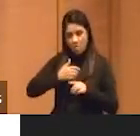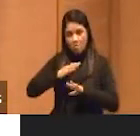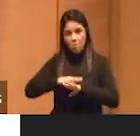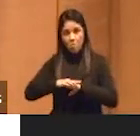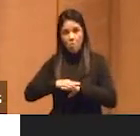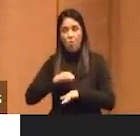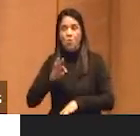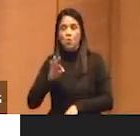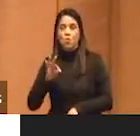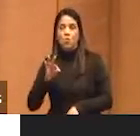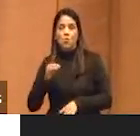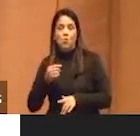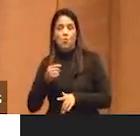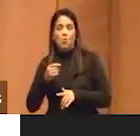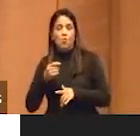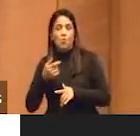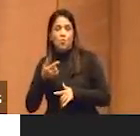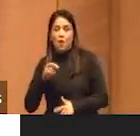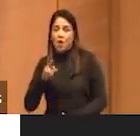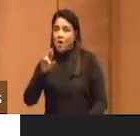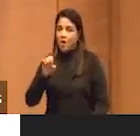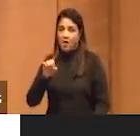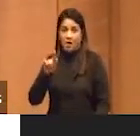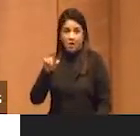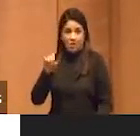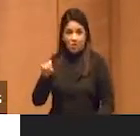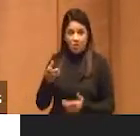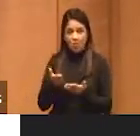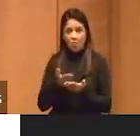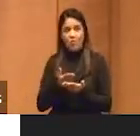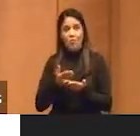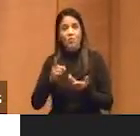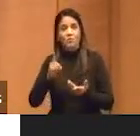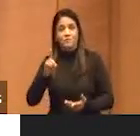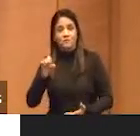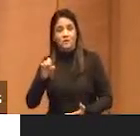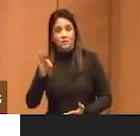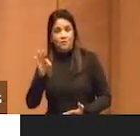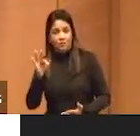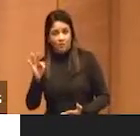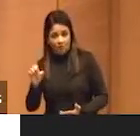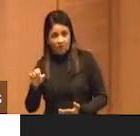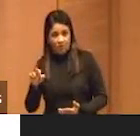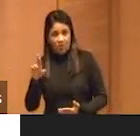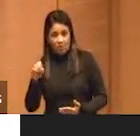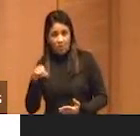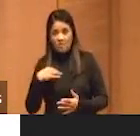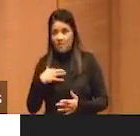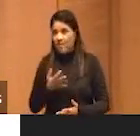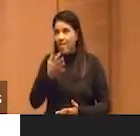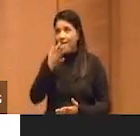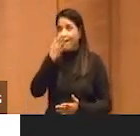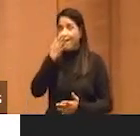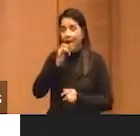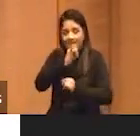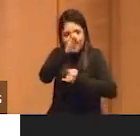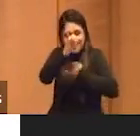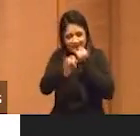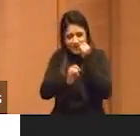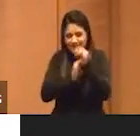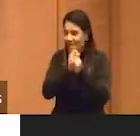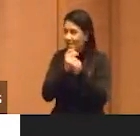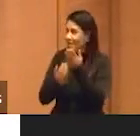Hoffman, o Ray Gold, que são os mais encantados com a internet daquele tempo,